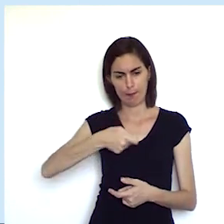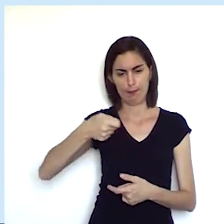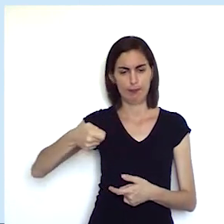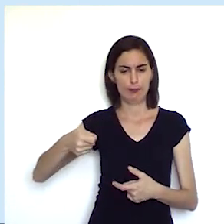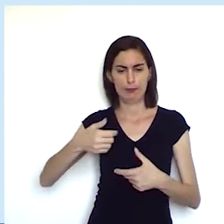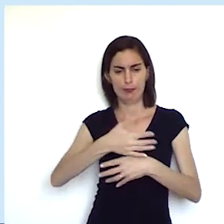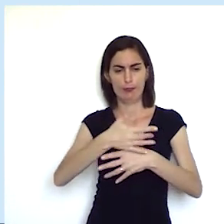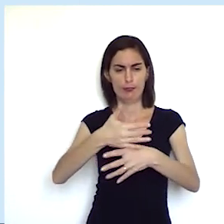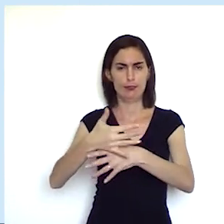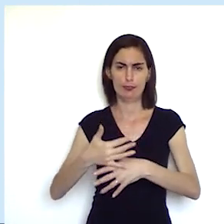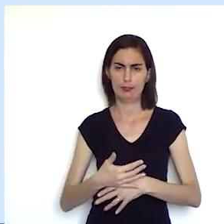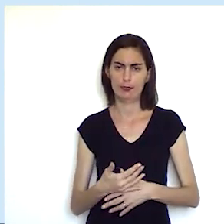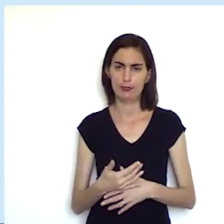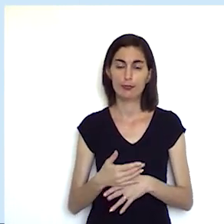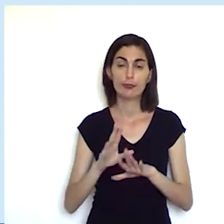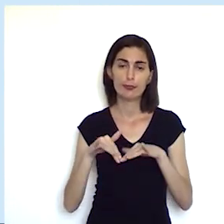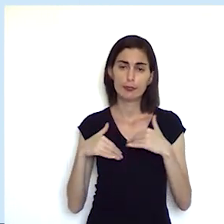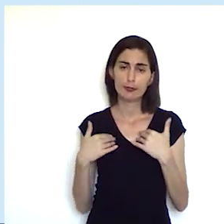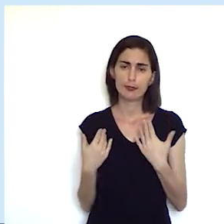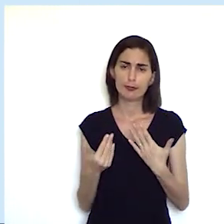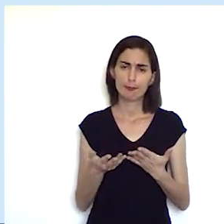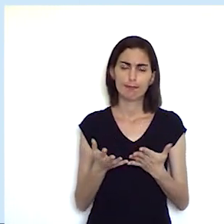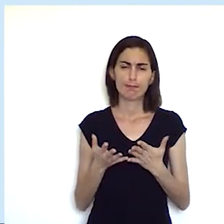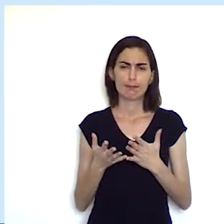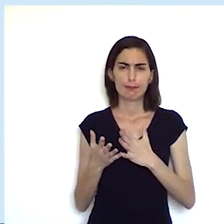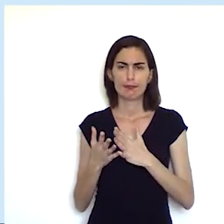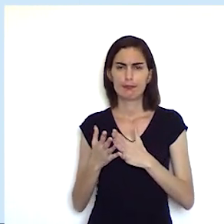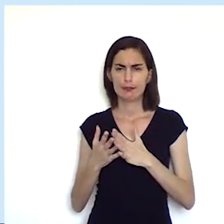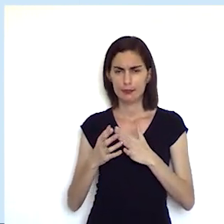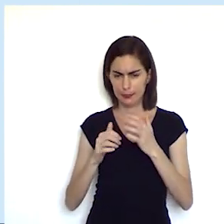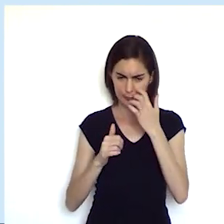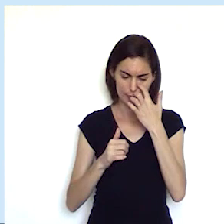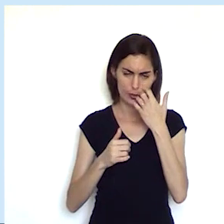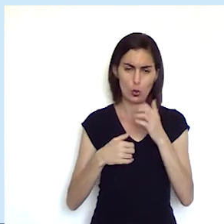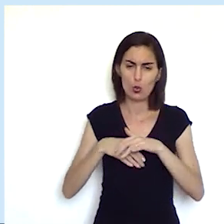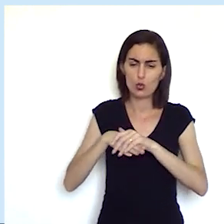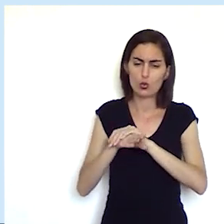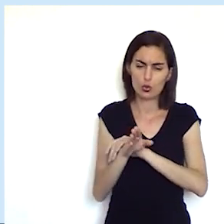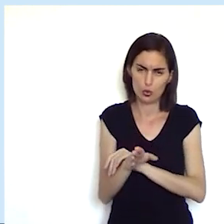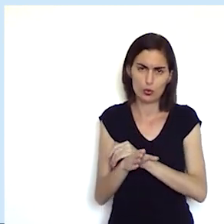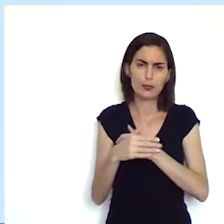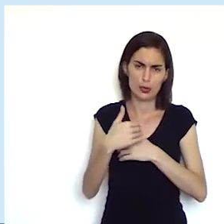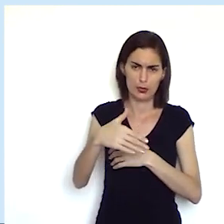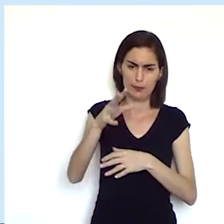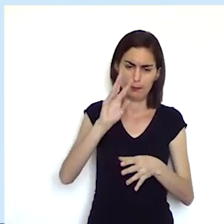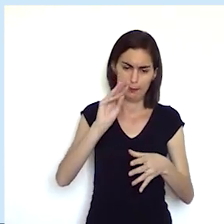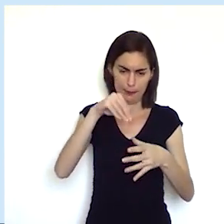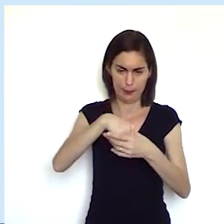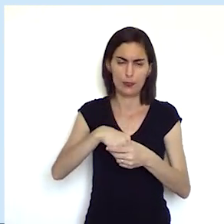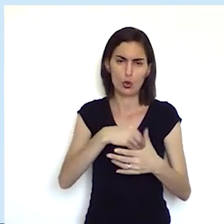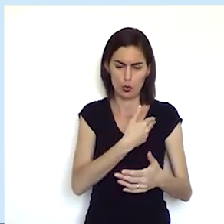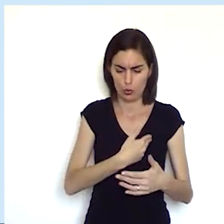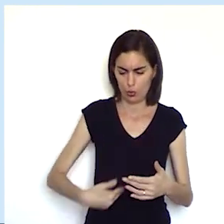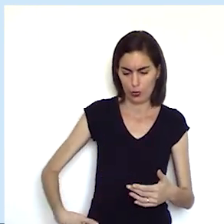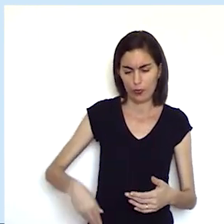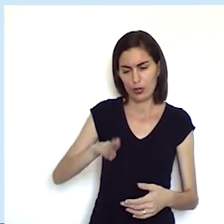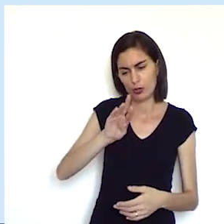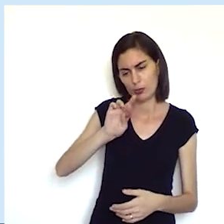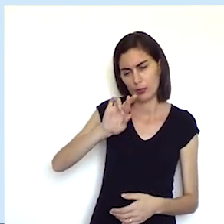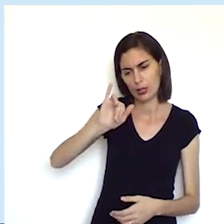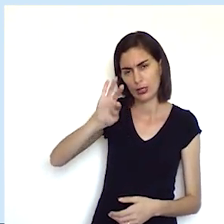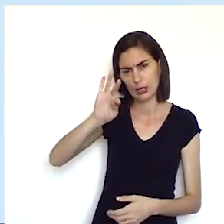colônias e aí os atos que foram implantados pelo governo britânico